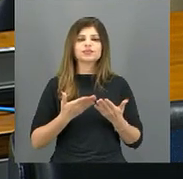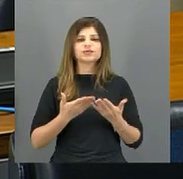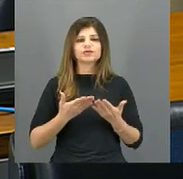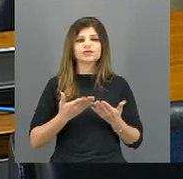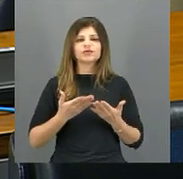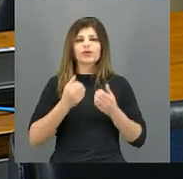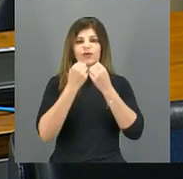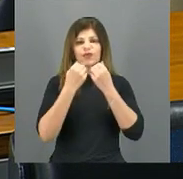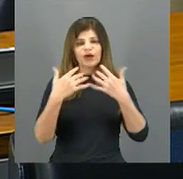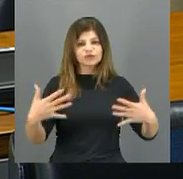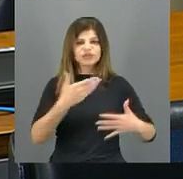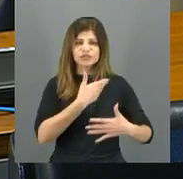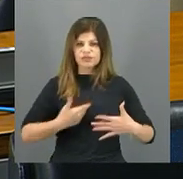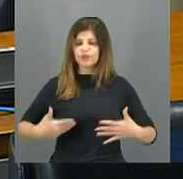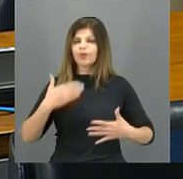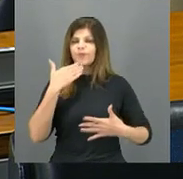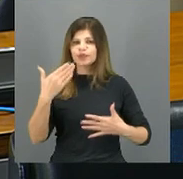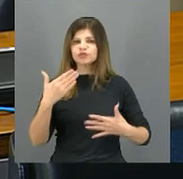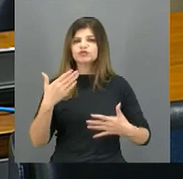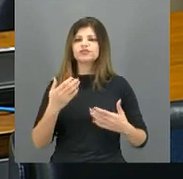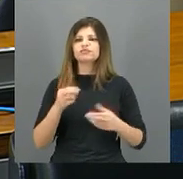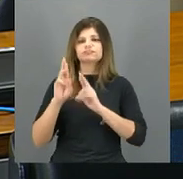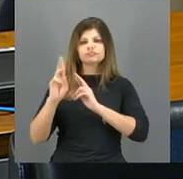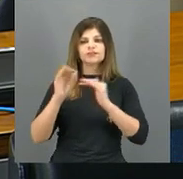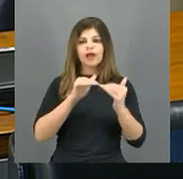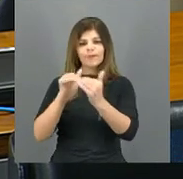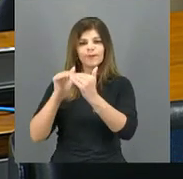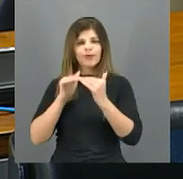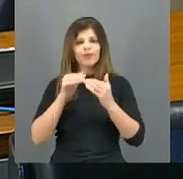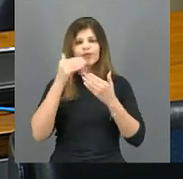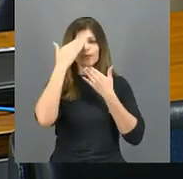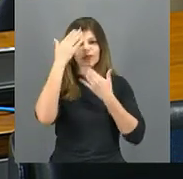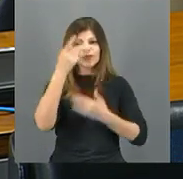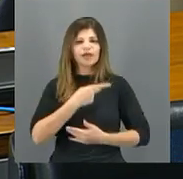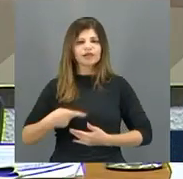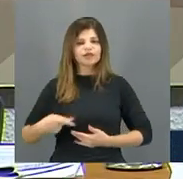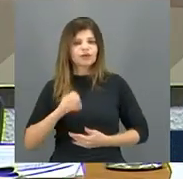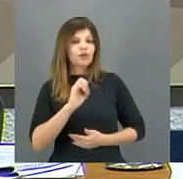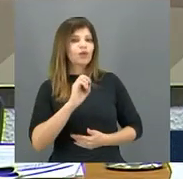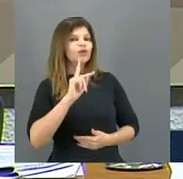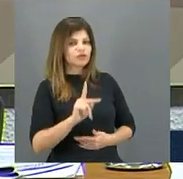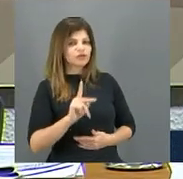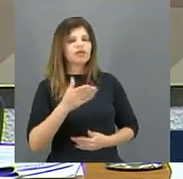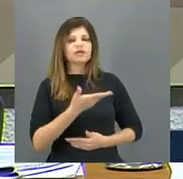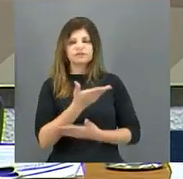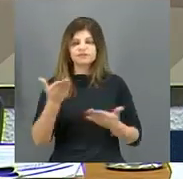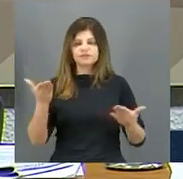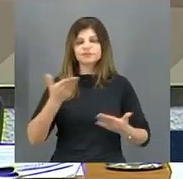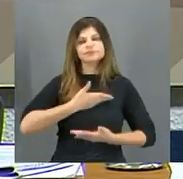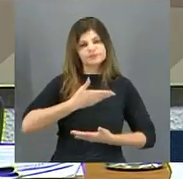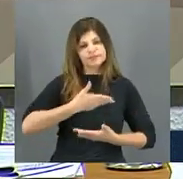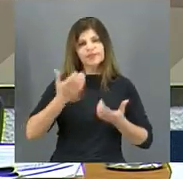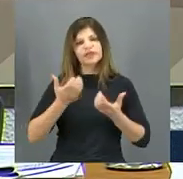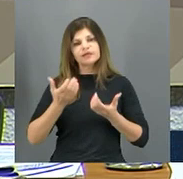da audiência pública à hora solicitada. Contamos com o apoio de todos os pais. Muito obrigado, Sr. Presidente. Ok, senador Gilão. Os colegas, se quiserem